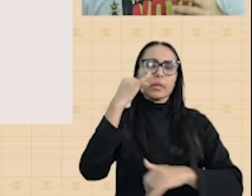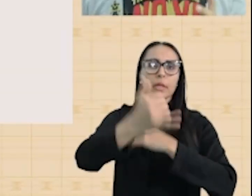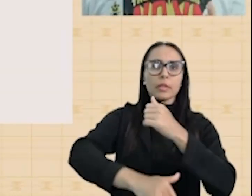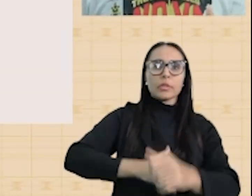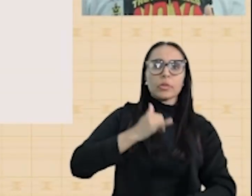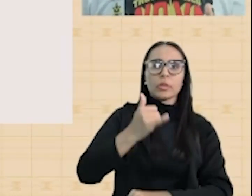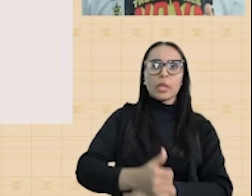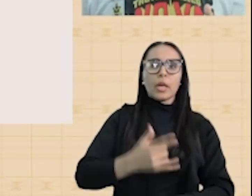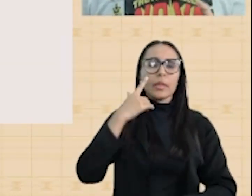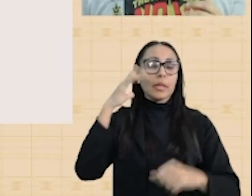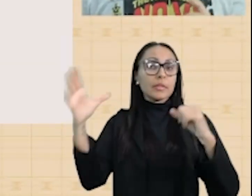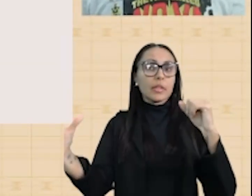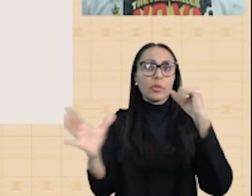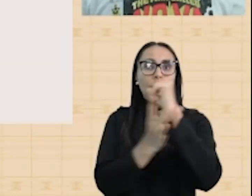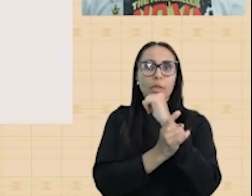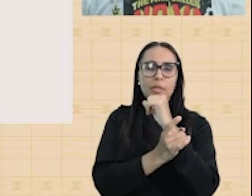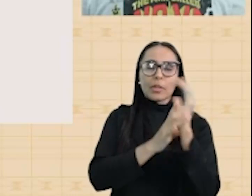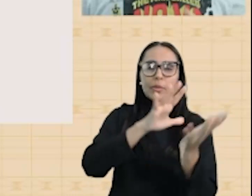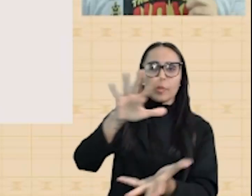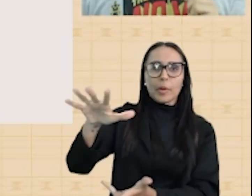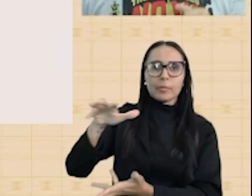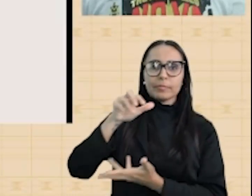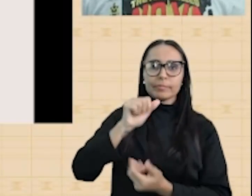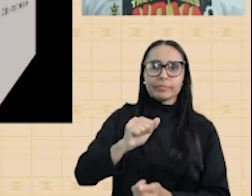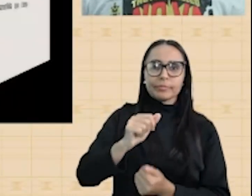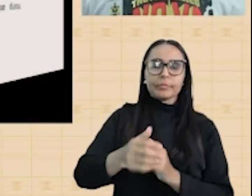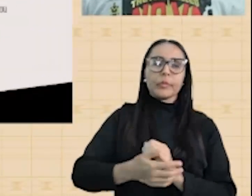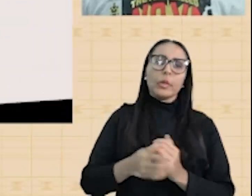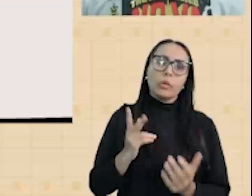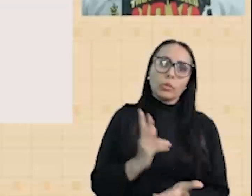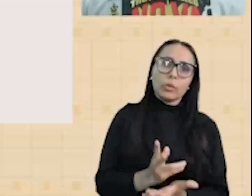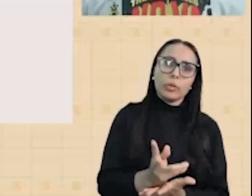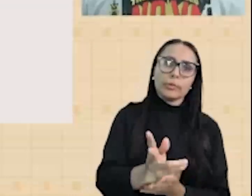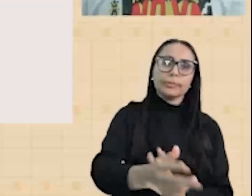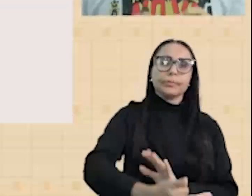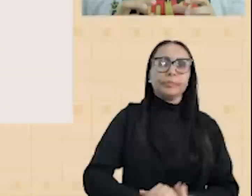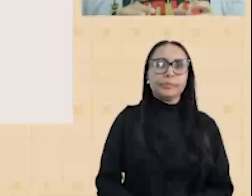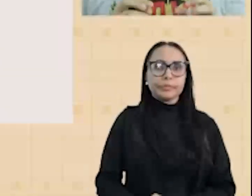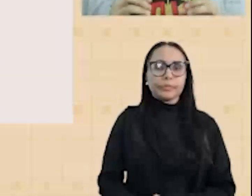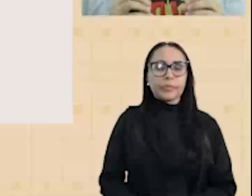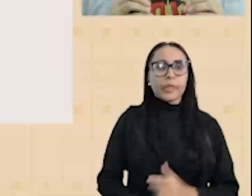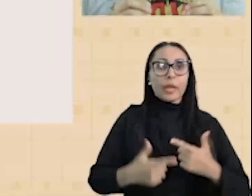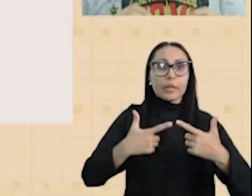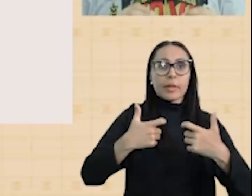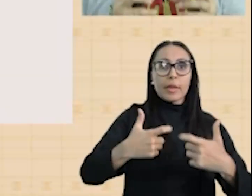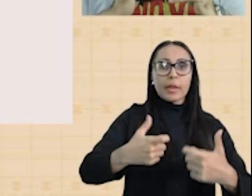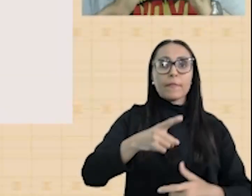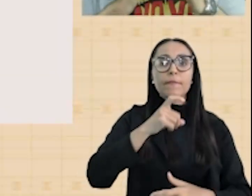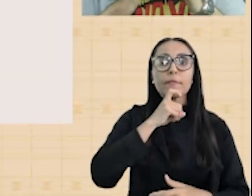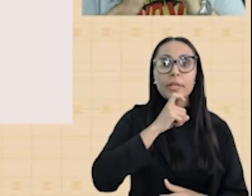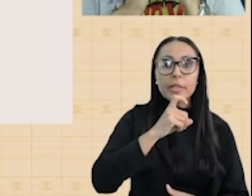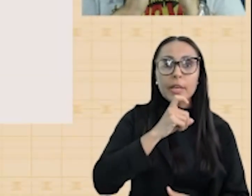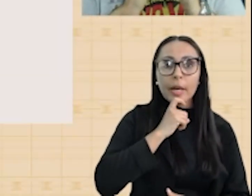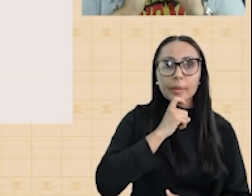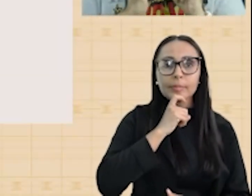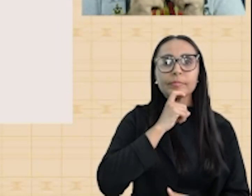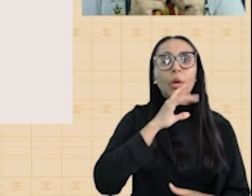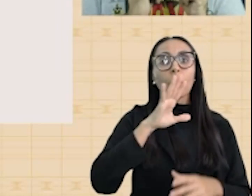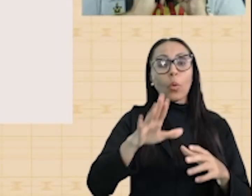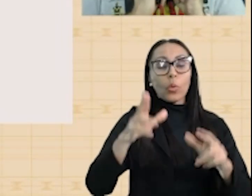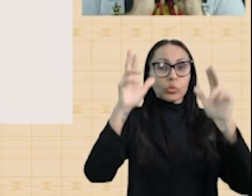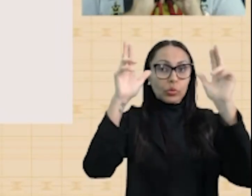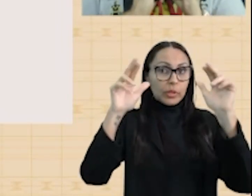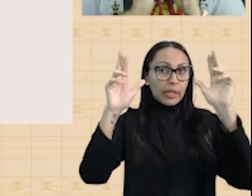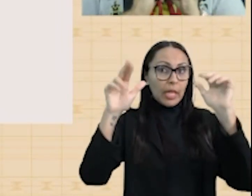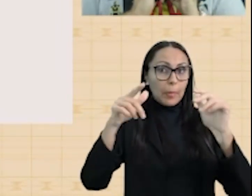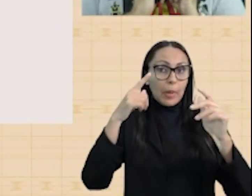e a segurança global. Dando prosseguimento, Guerra Fria, olho tu tema que não pode